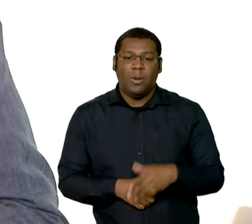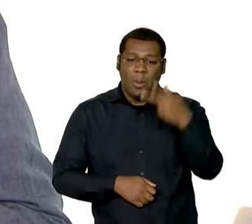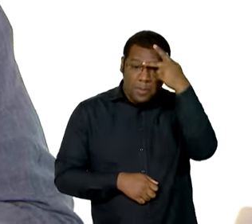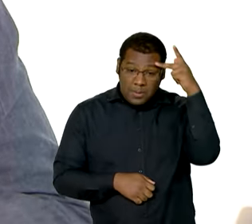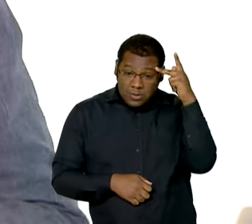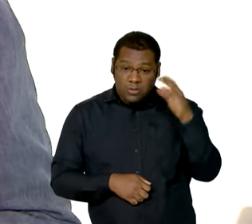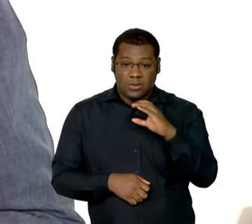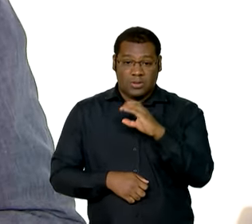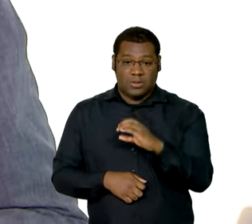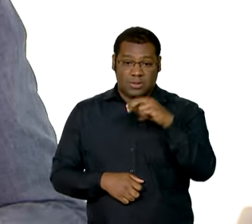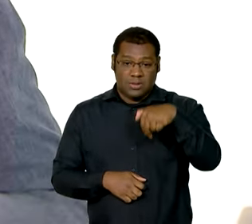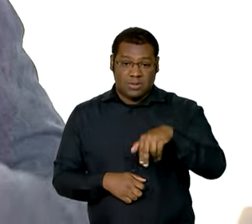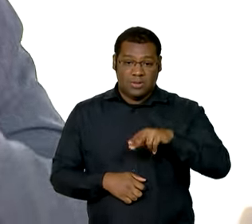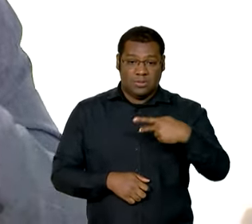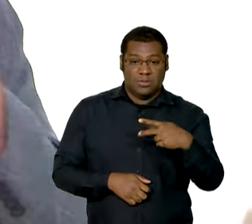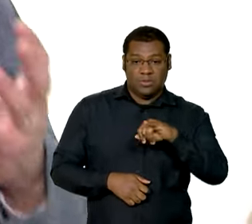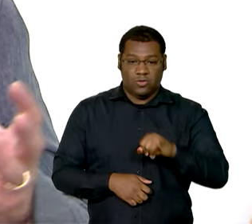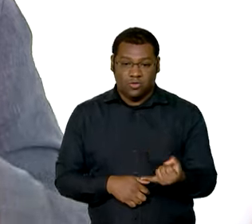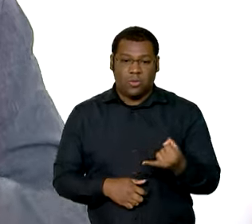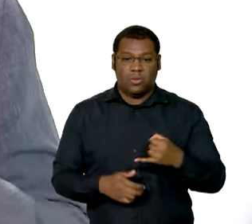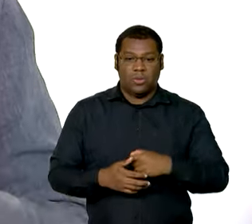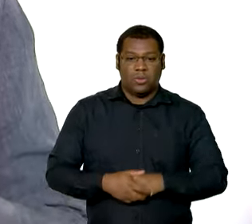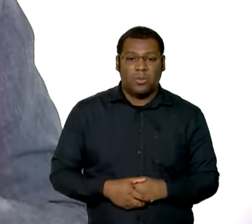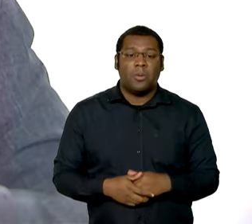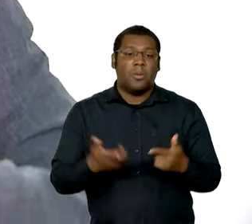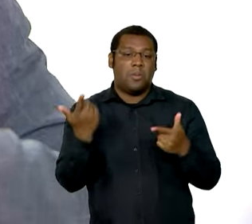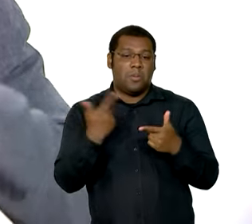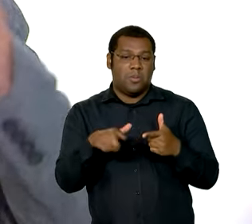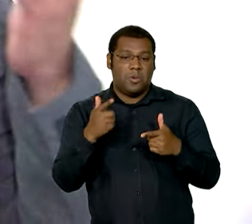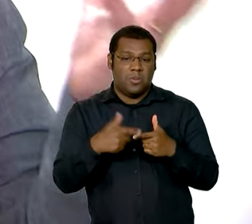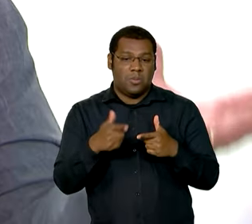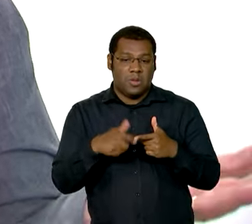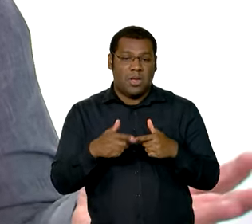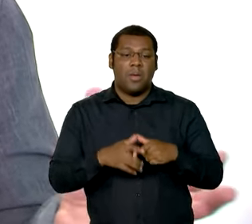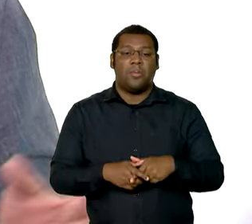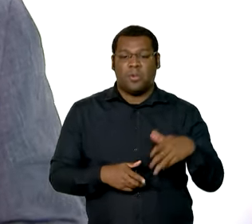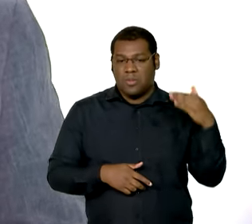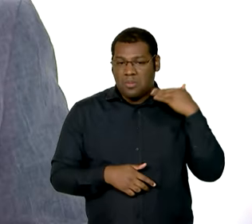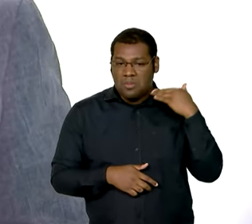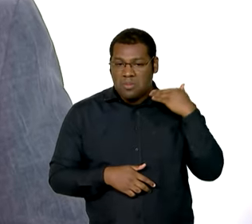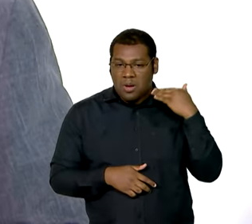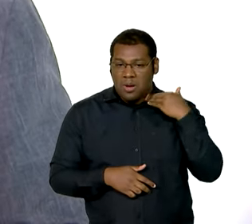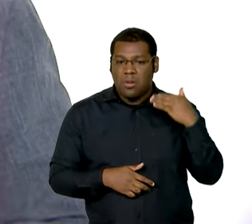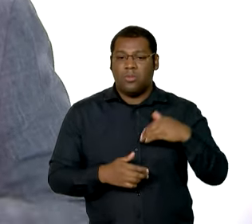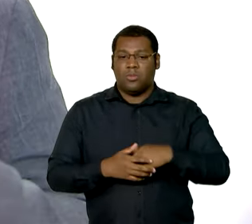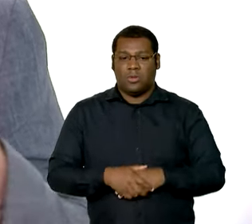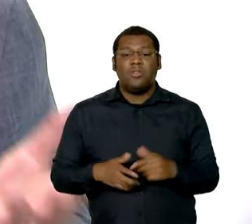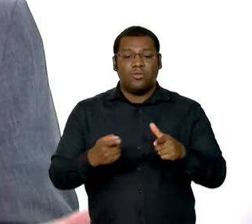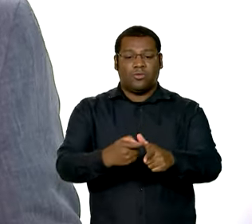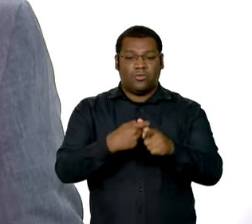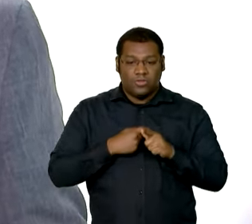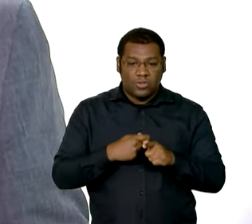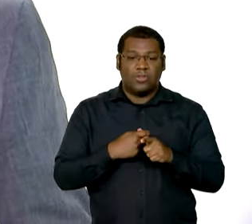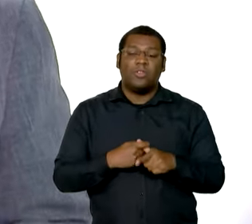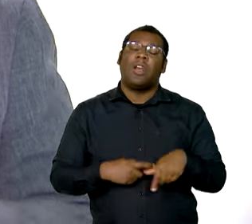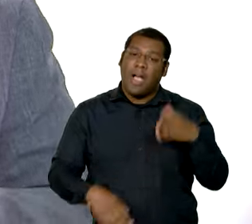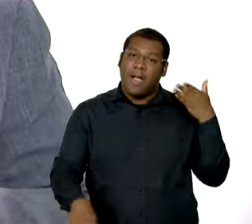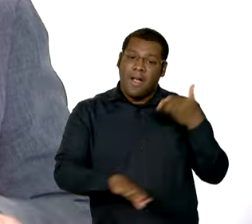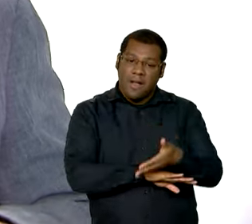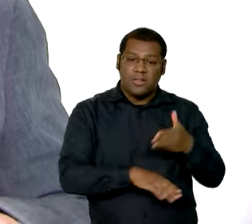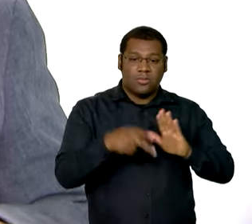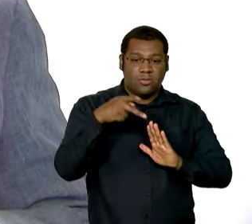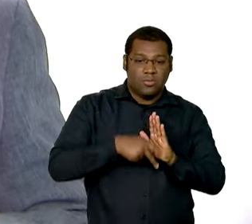do simples ou MEIs, que estiverem com problema em instituição bancária, estiverem com dívidas, vão poder fazer o Desenrola,